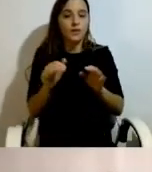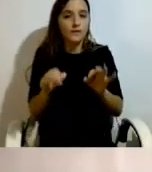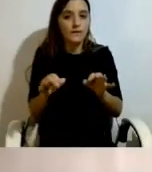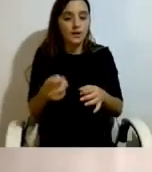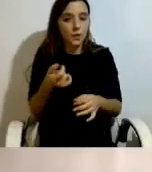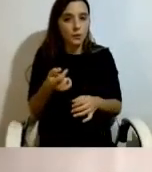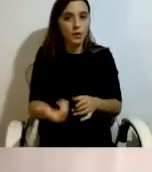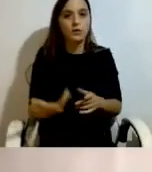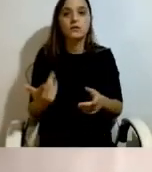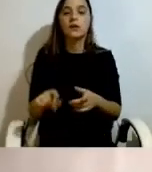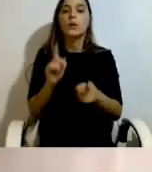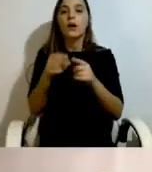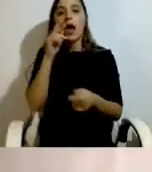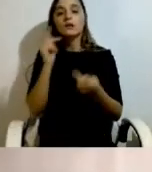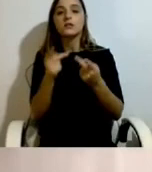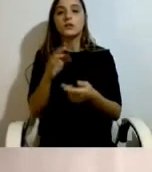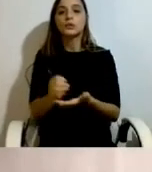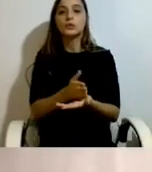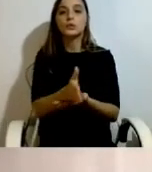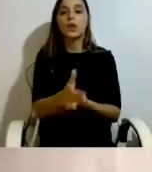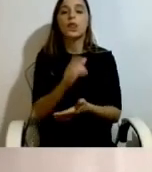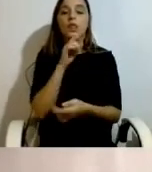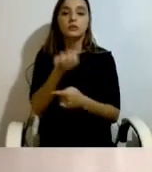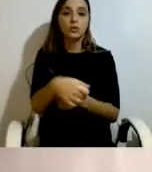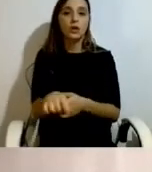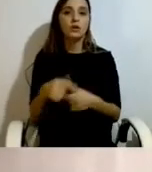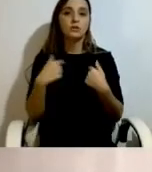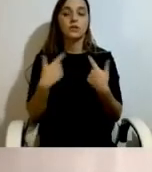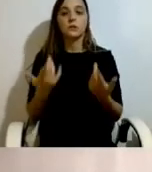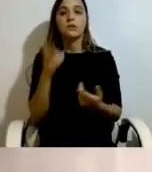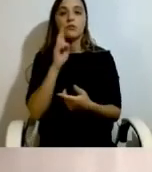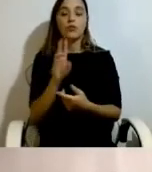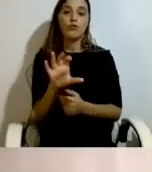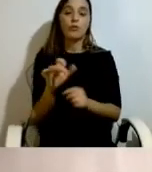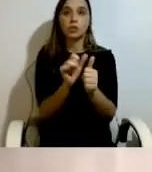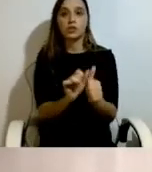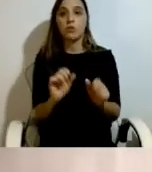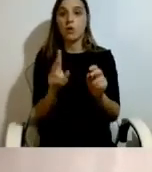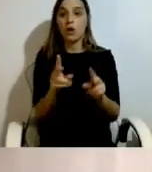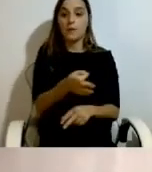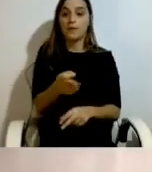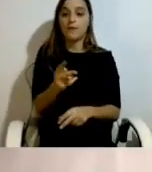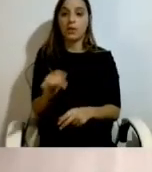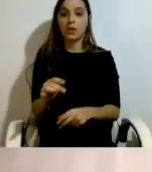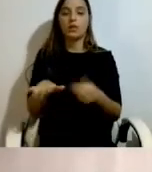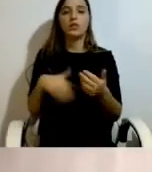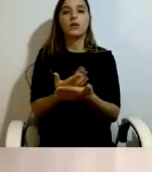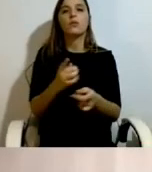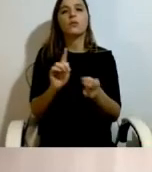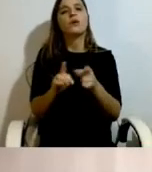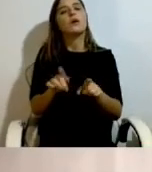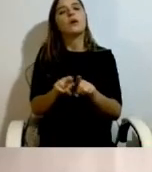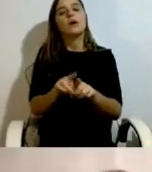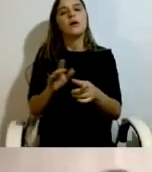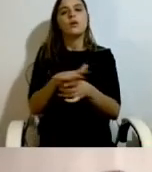da sustentabilidade da iniciativa. O que nós verificámos foi que, a nível sistémico, o PPVI permitiu transportar para o contexto